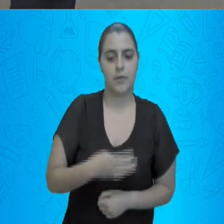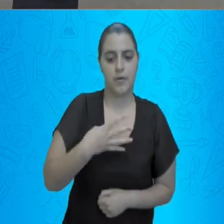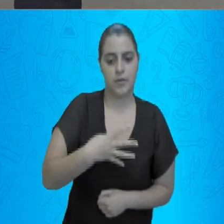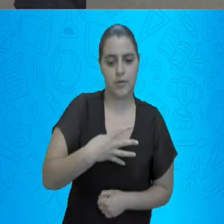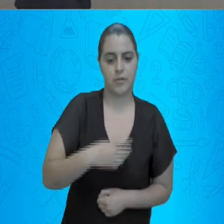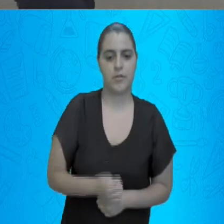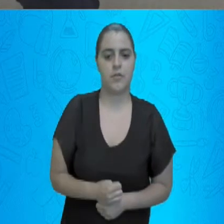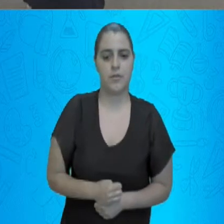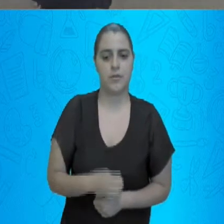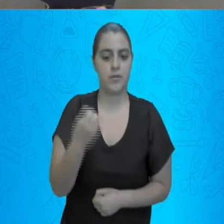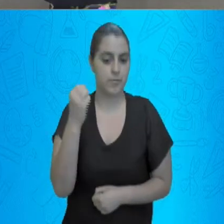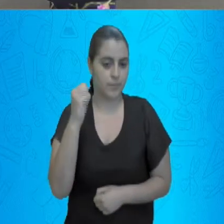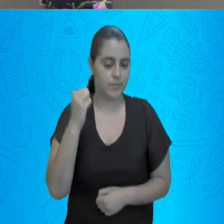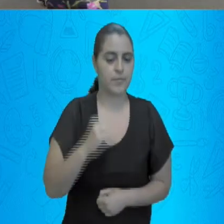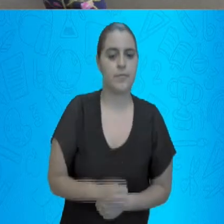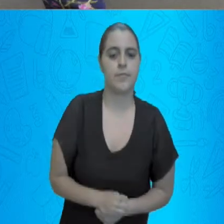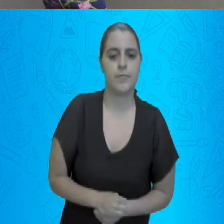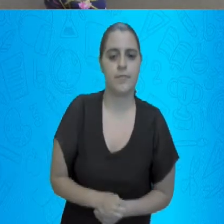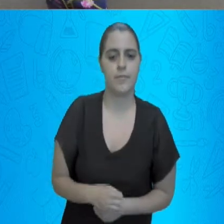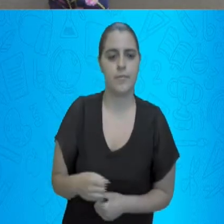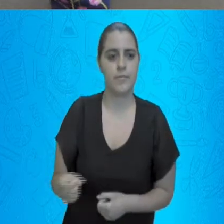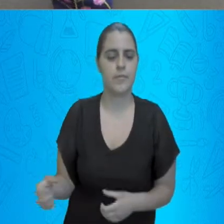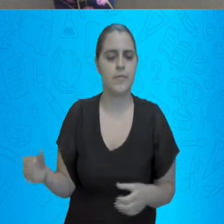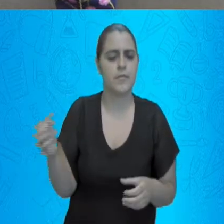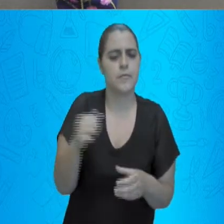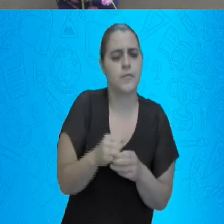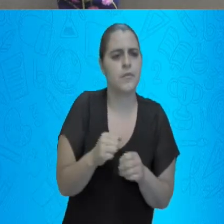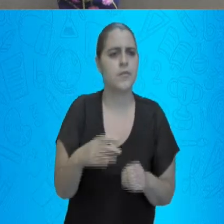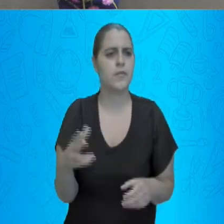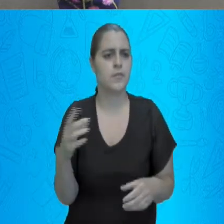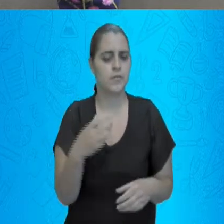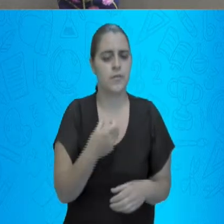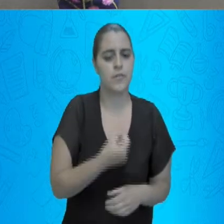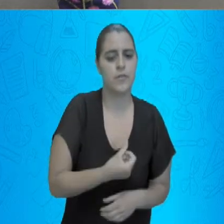648. Nós vamos acrescentar aqui, ó.